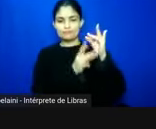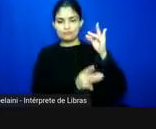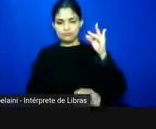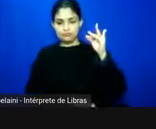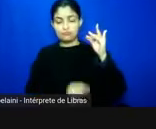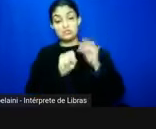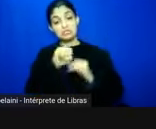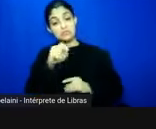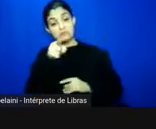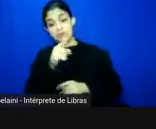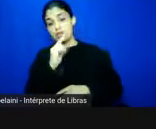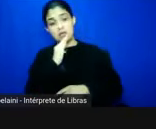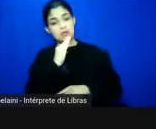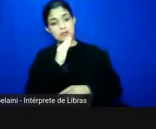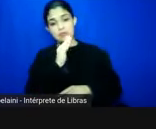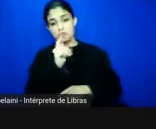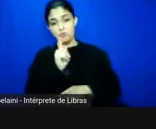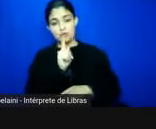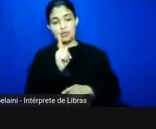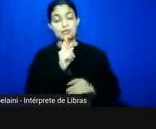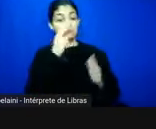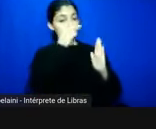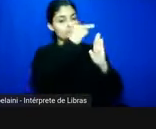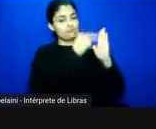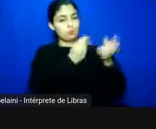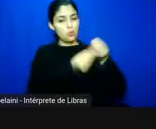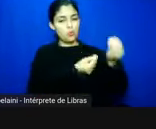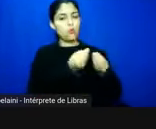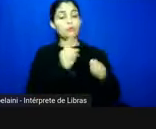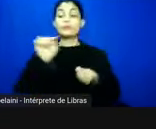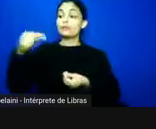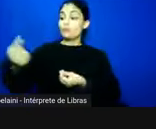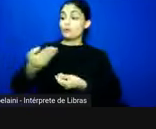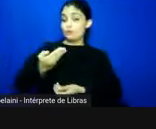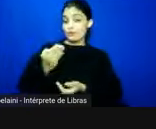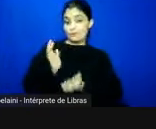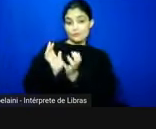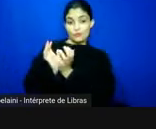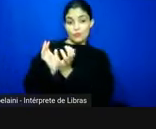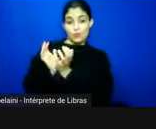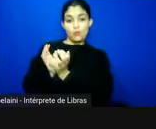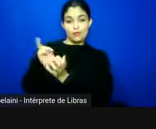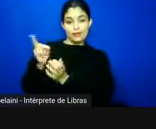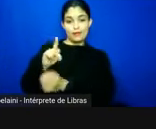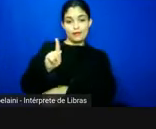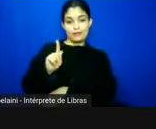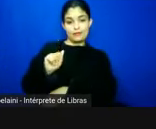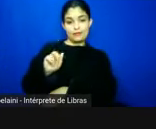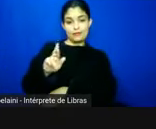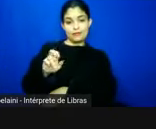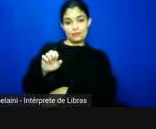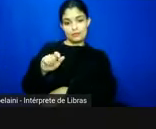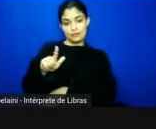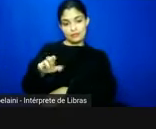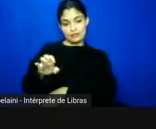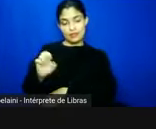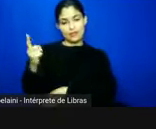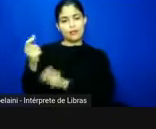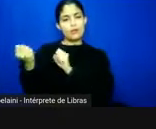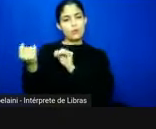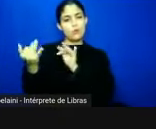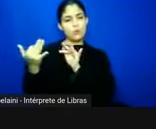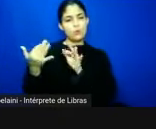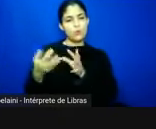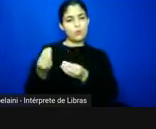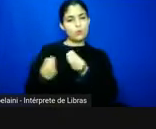conhece, como ele é dividido. Depois, a minha colega e também mediadora, Gabriele, vai se aprofundar um pouco mais